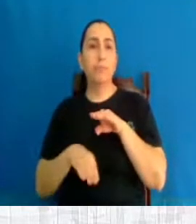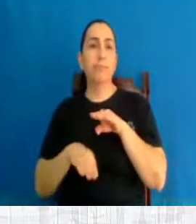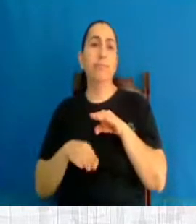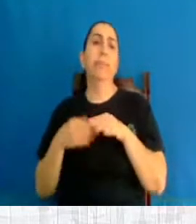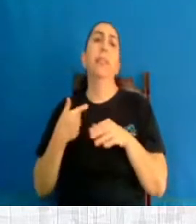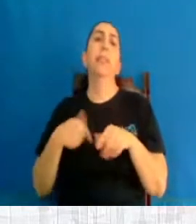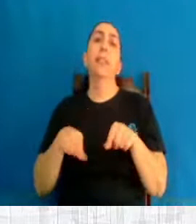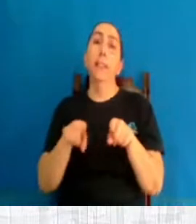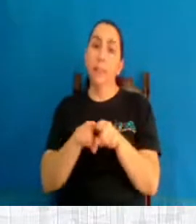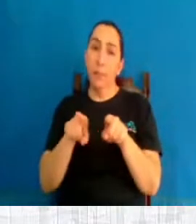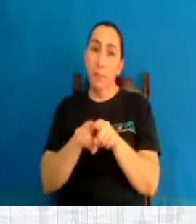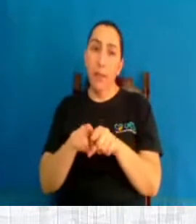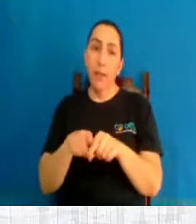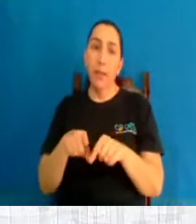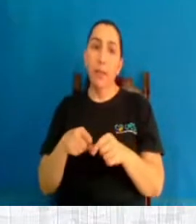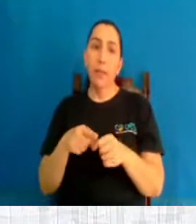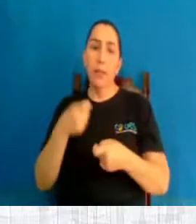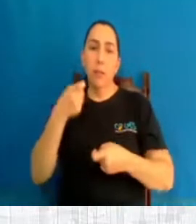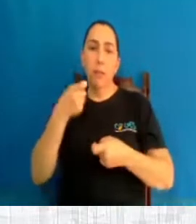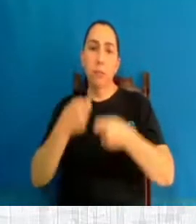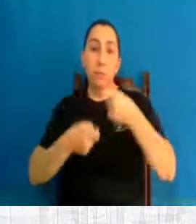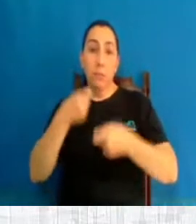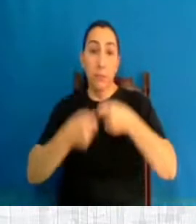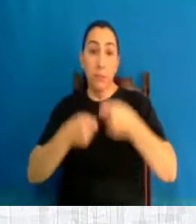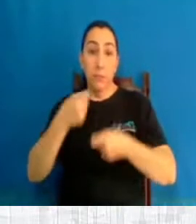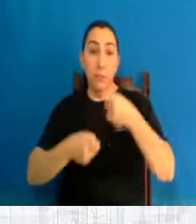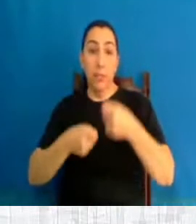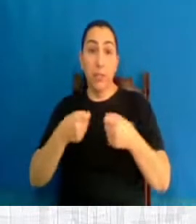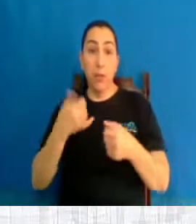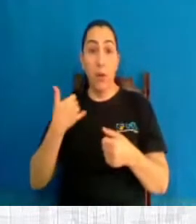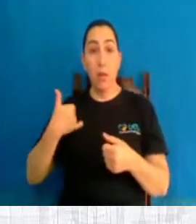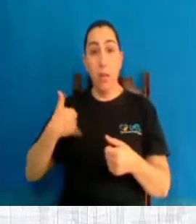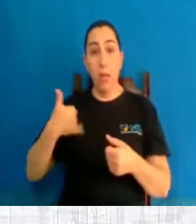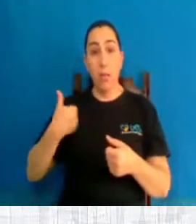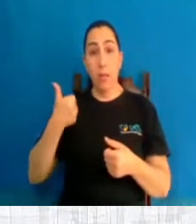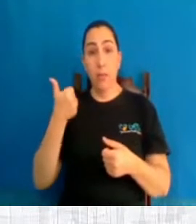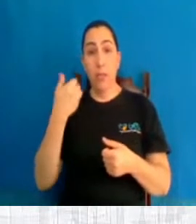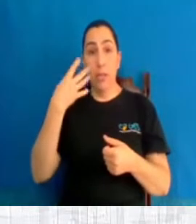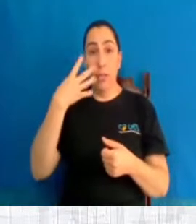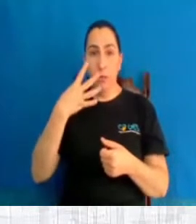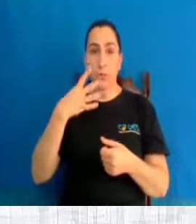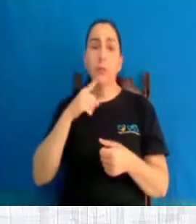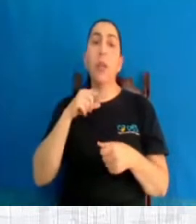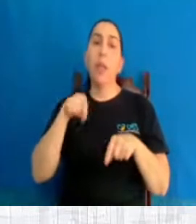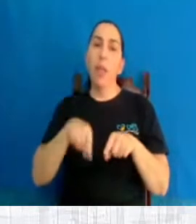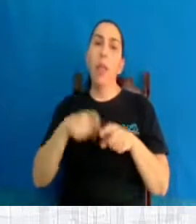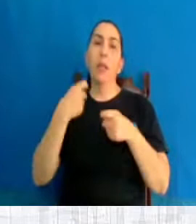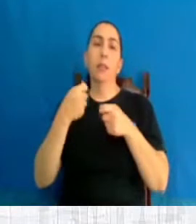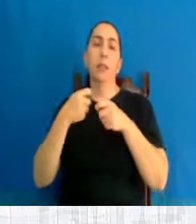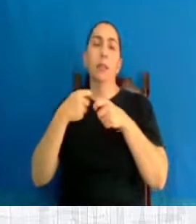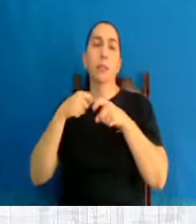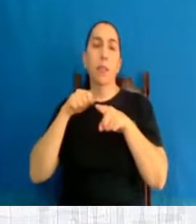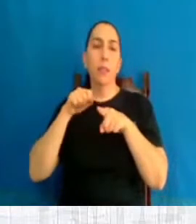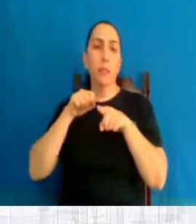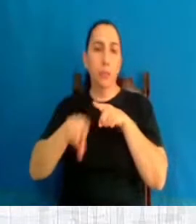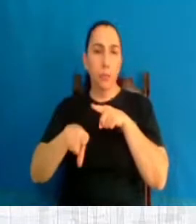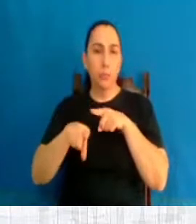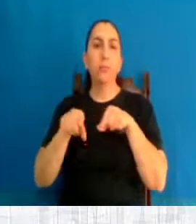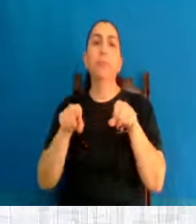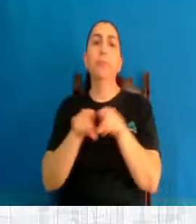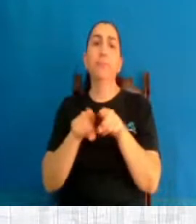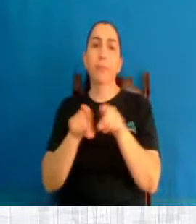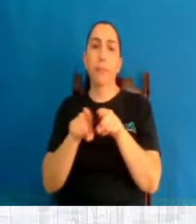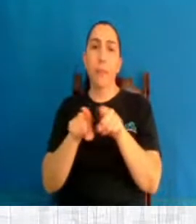presumido. Informou que, de fato, não há mulheres presas no Brasil pelo crime de aborto, que a pena é leve, admite suspensão, responde em liberdade,